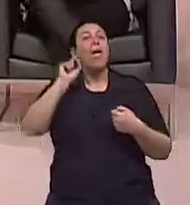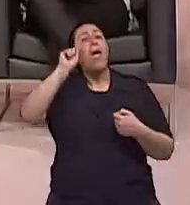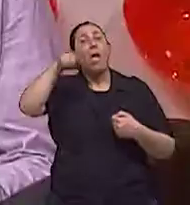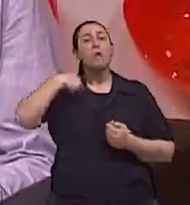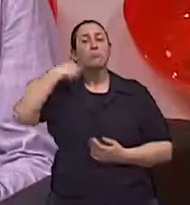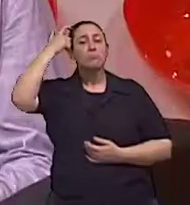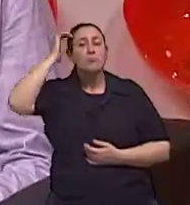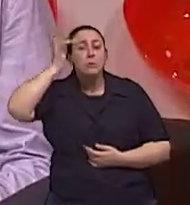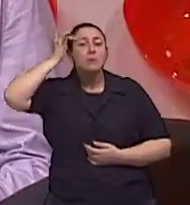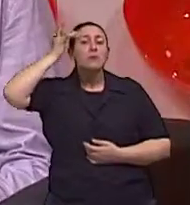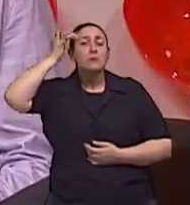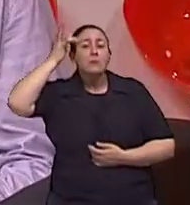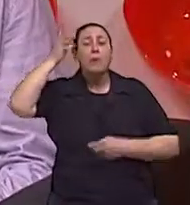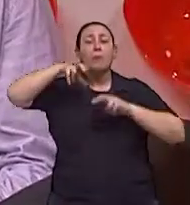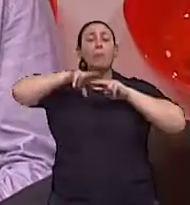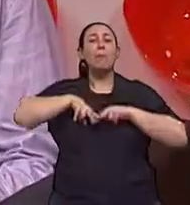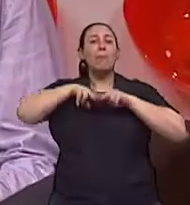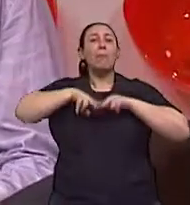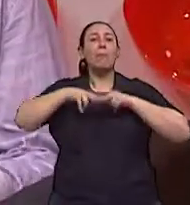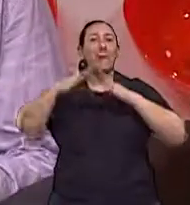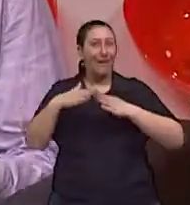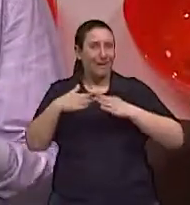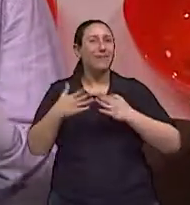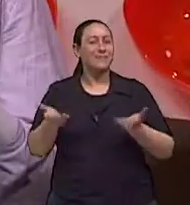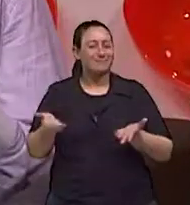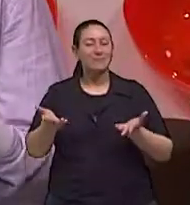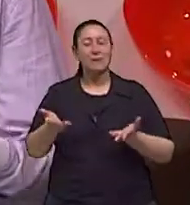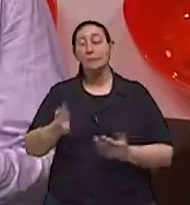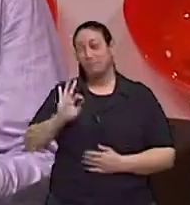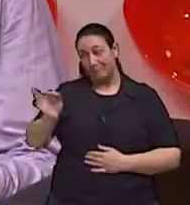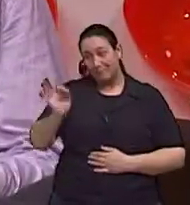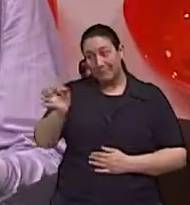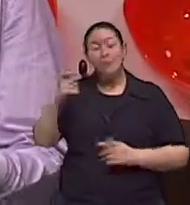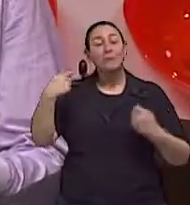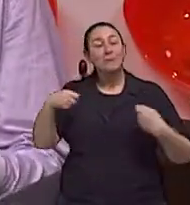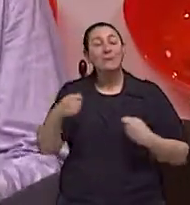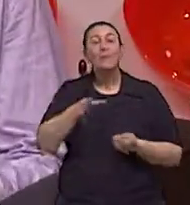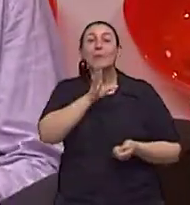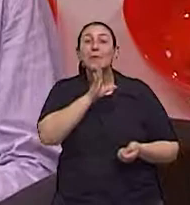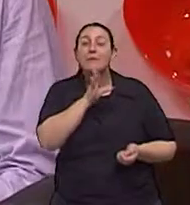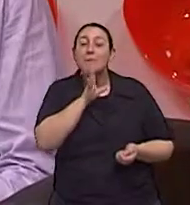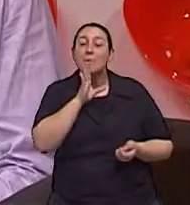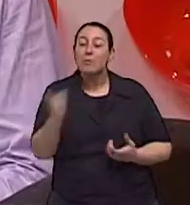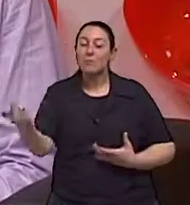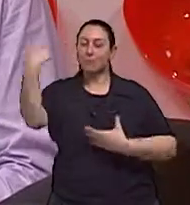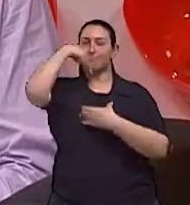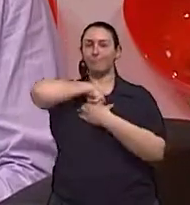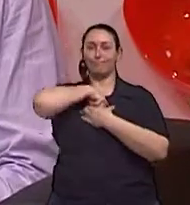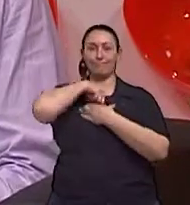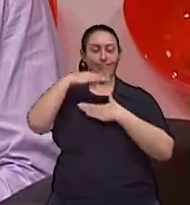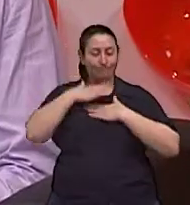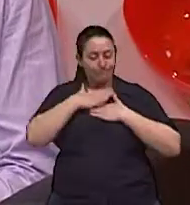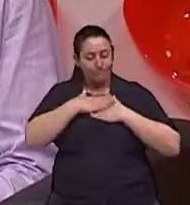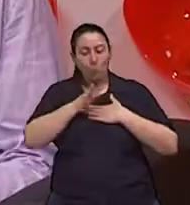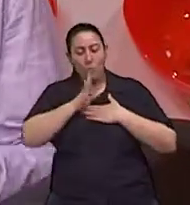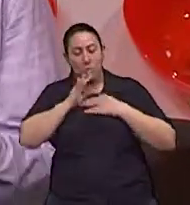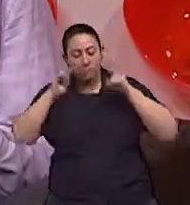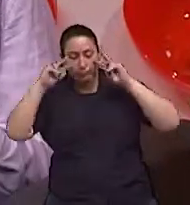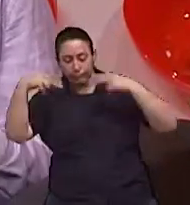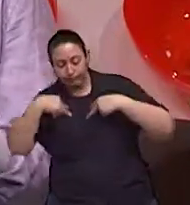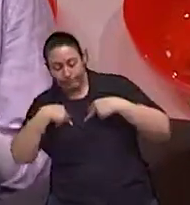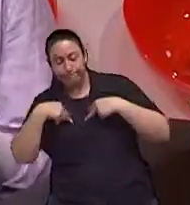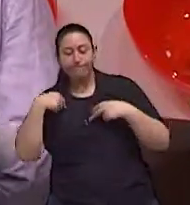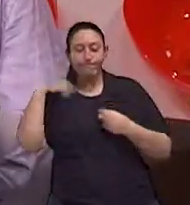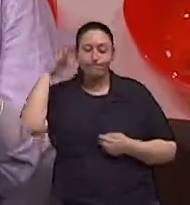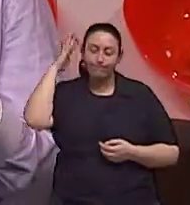questão de nós realmente buscarmos um conhecimento maior de si ela é fundamental nesse sentido E essas